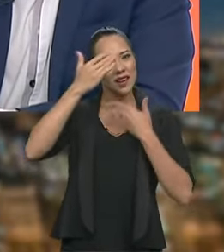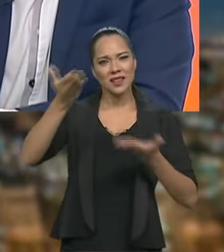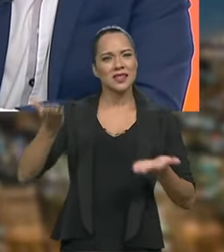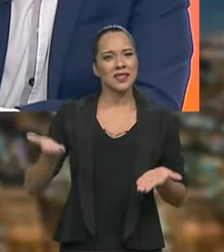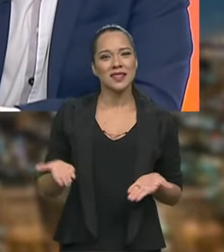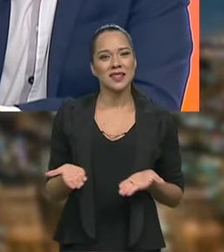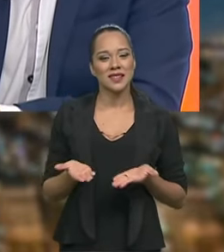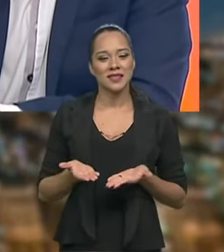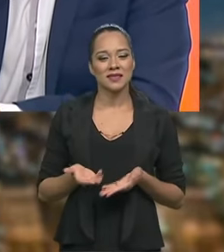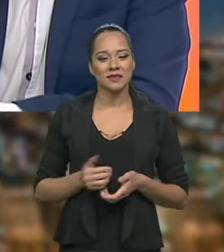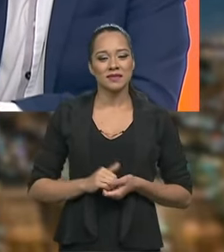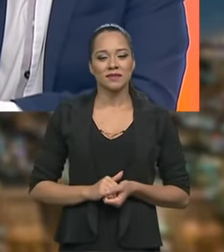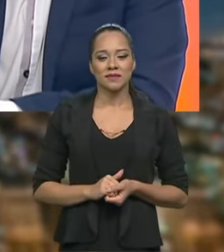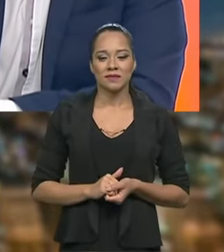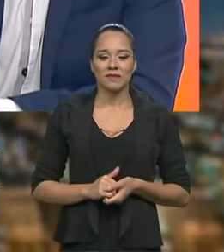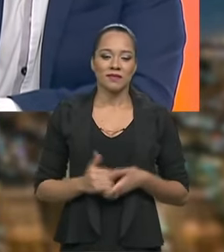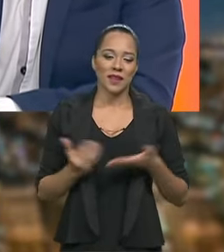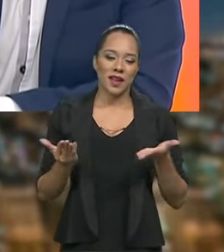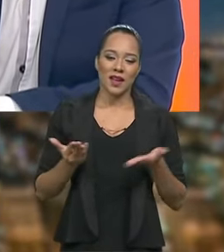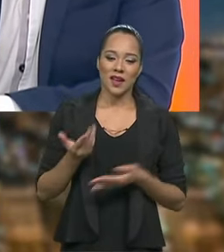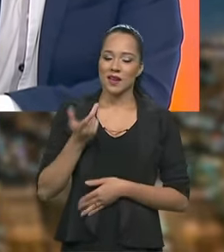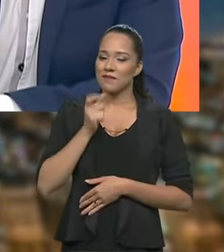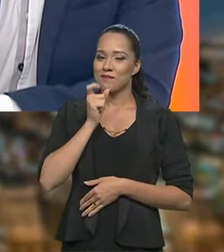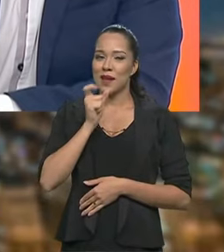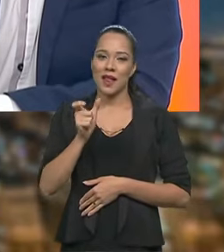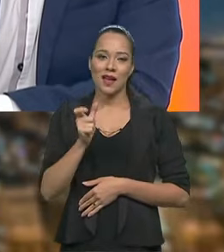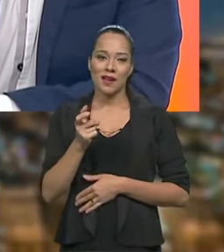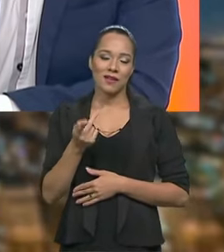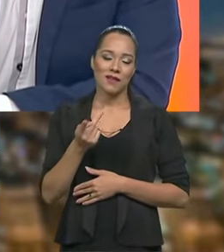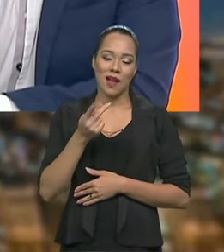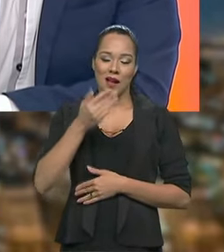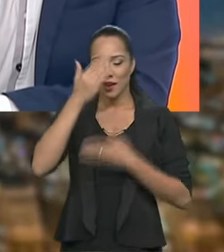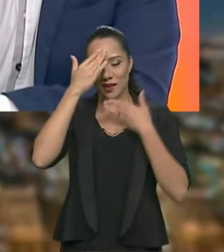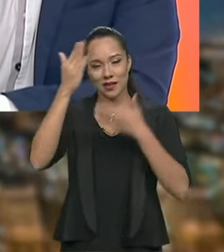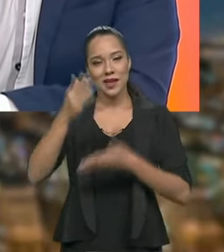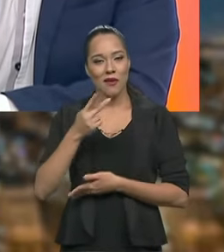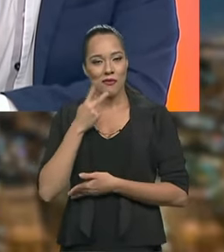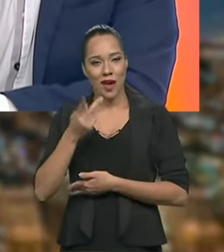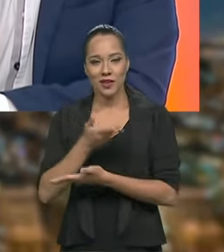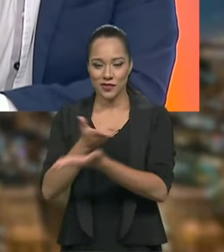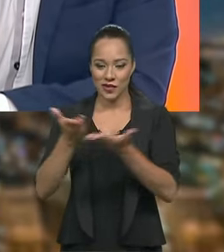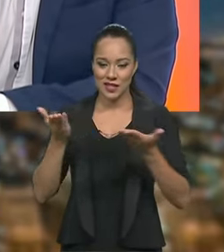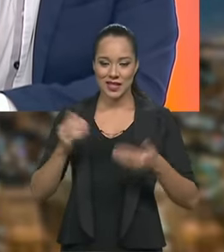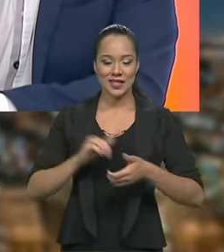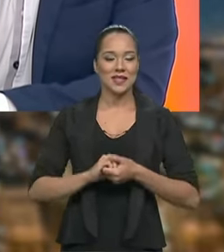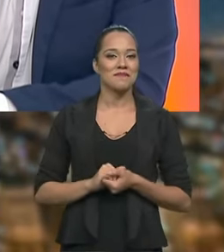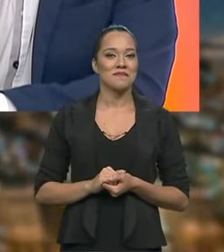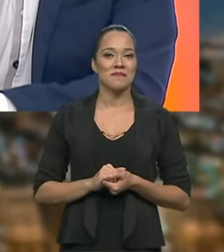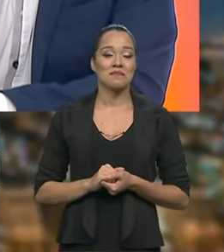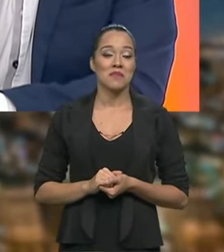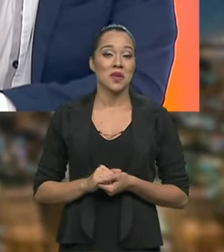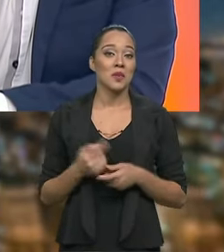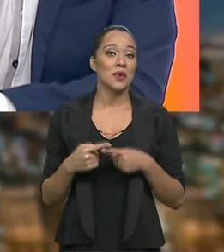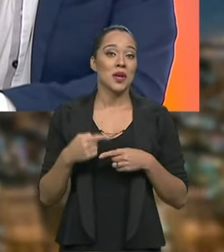a palavra de vocês, eu acho que, sabe, eu me sinto